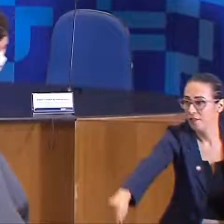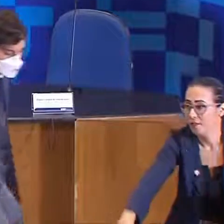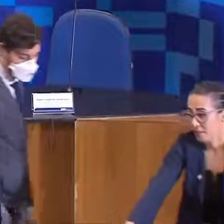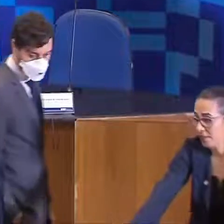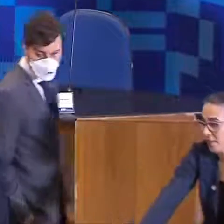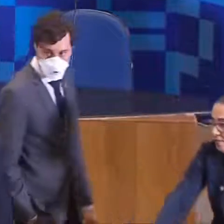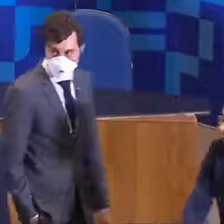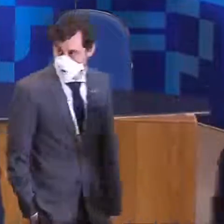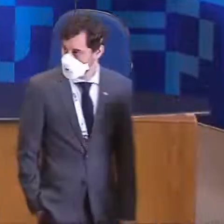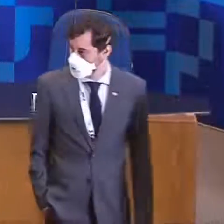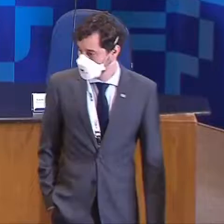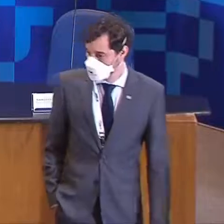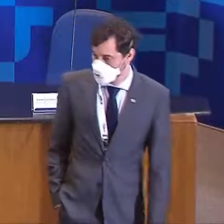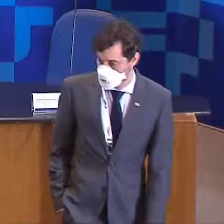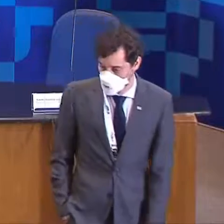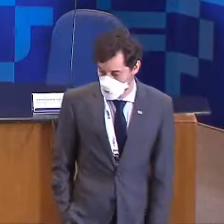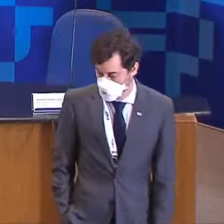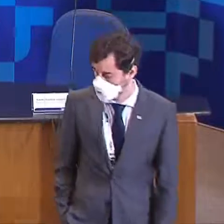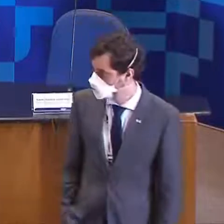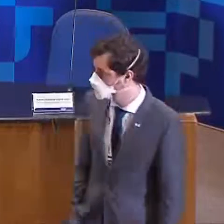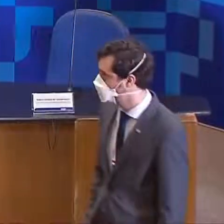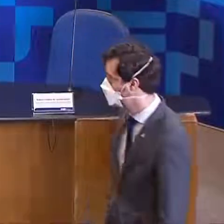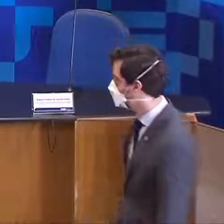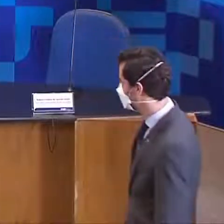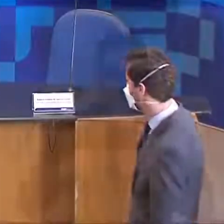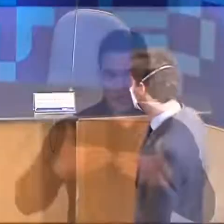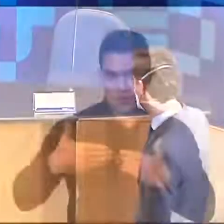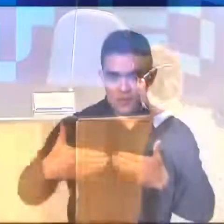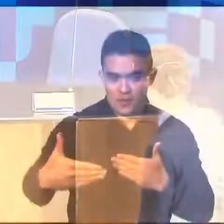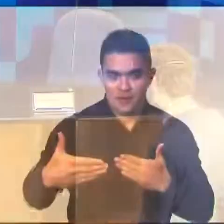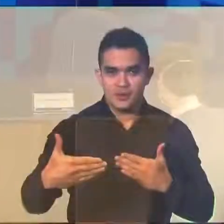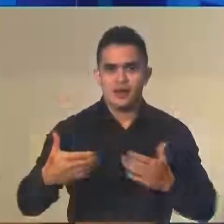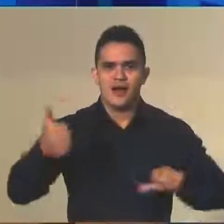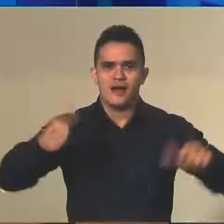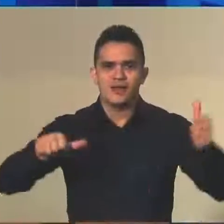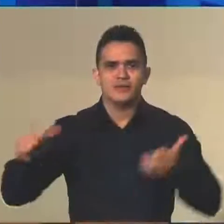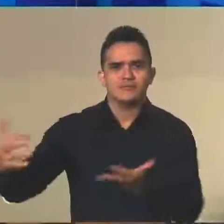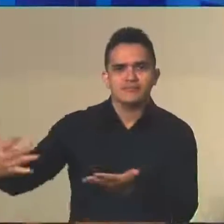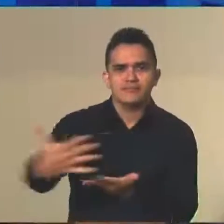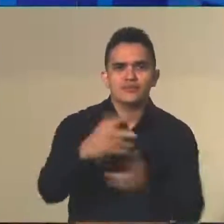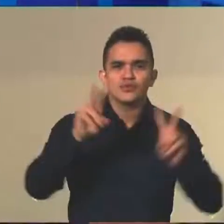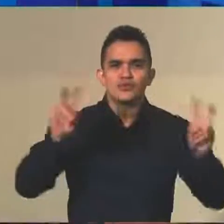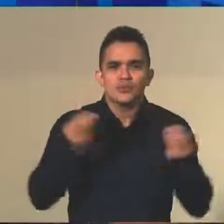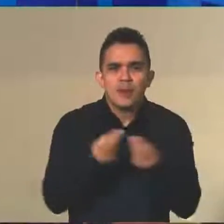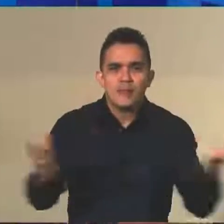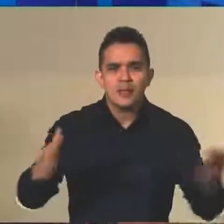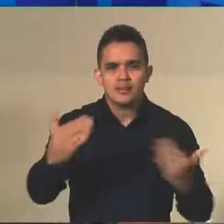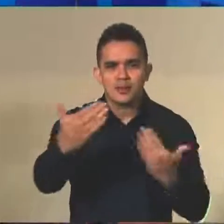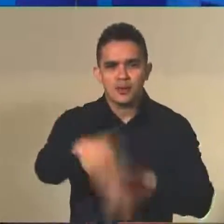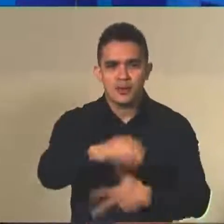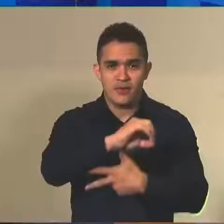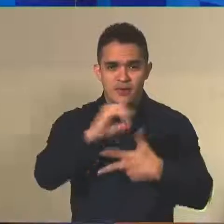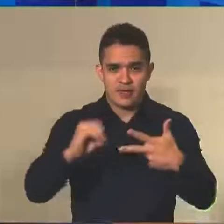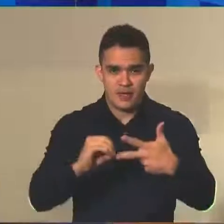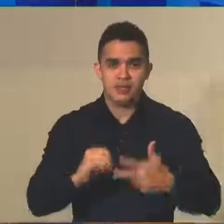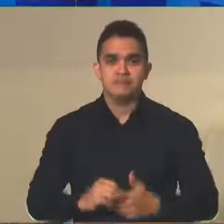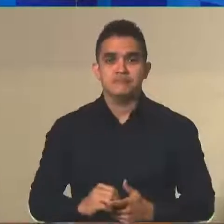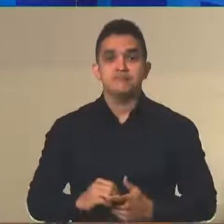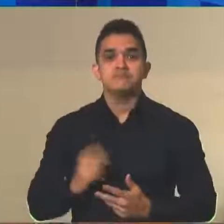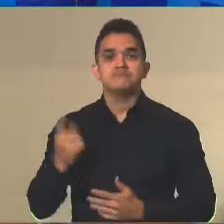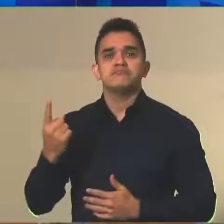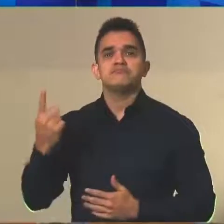O presidente substituto do Instituto Nacional de Estudos e Pesquisa Educacionais, Carlos Eduardo